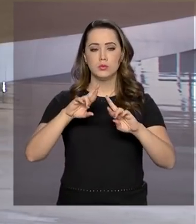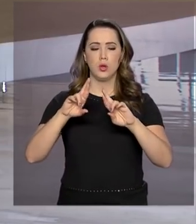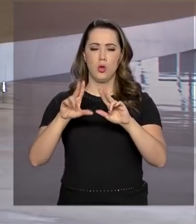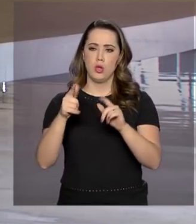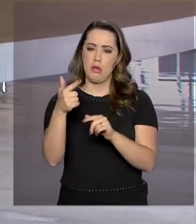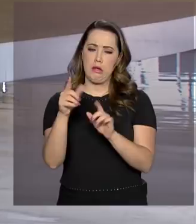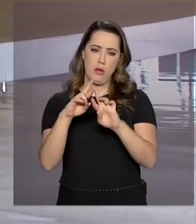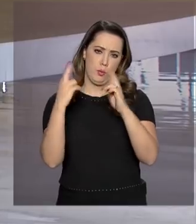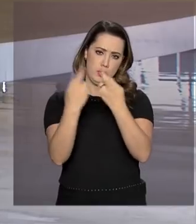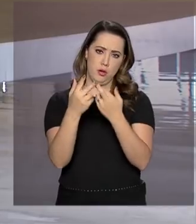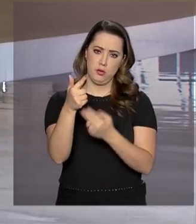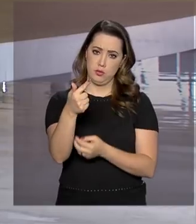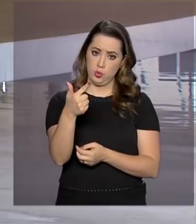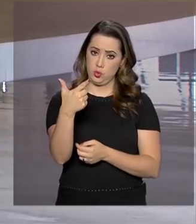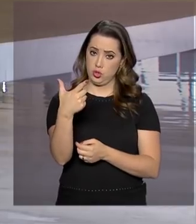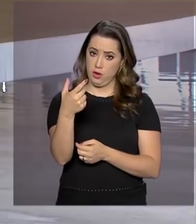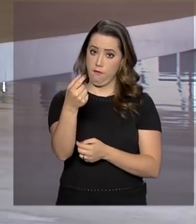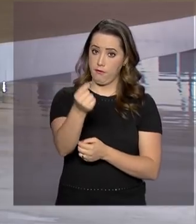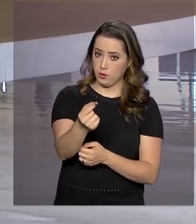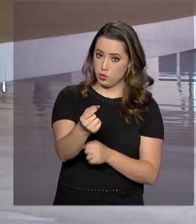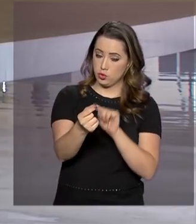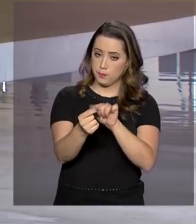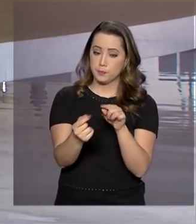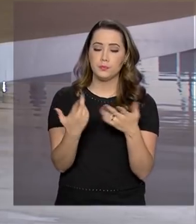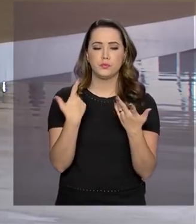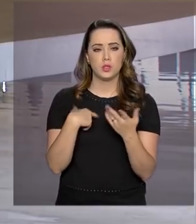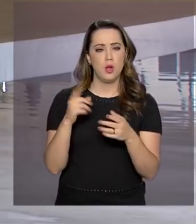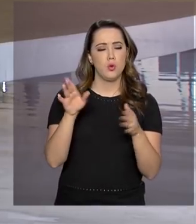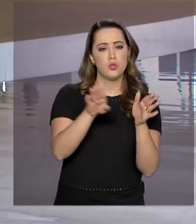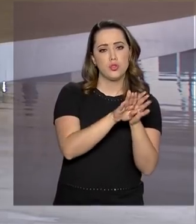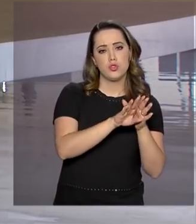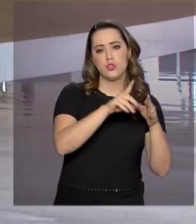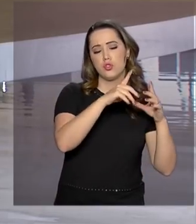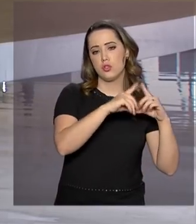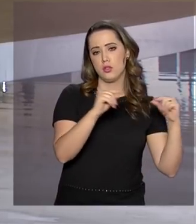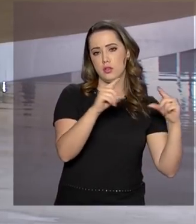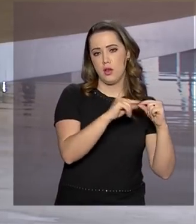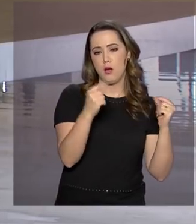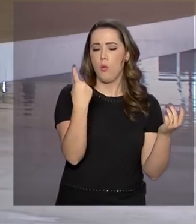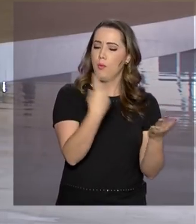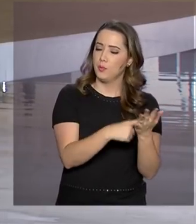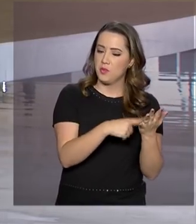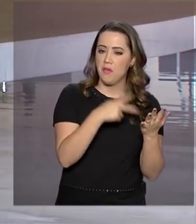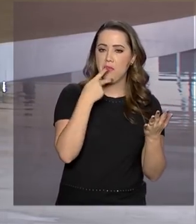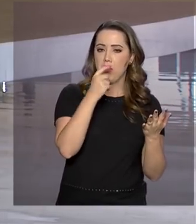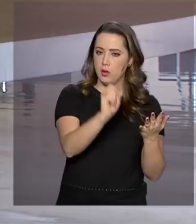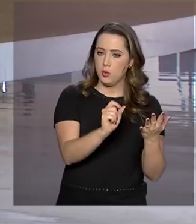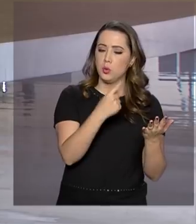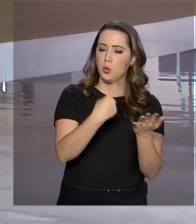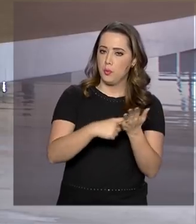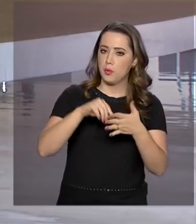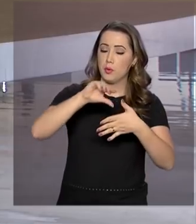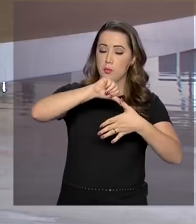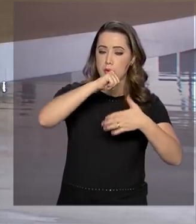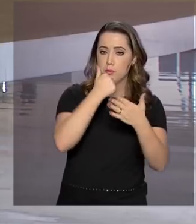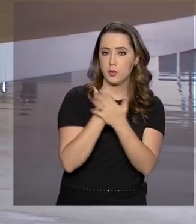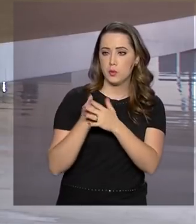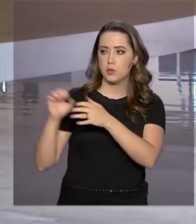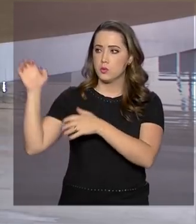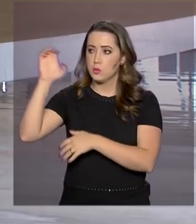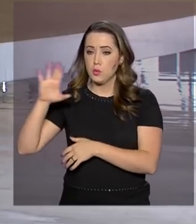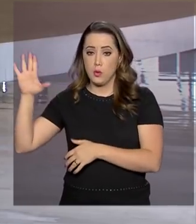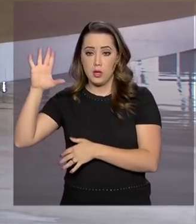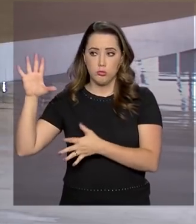mundo. Ao desembarcar em Brasília, o presidente Bolsonaro comentou a assinatura do Acordo de Livre Comércio entre Mercosul e União Europeia.